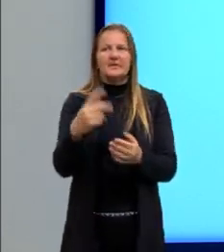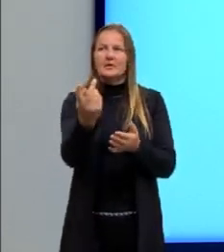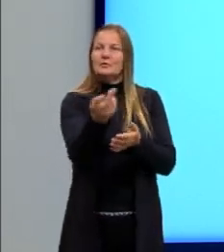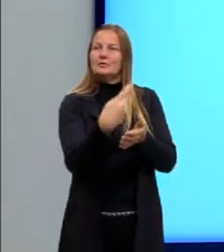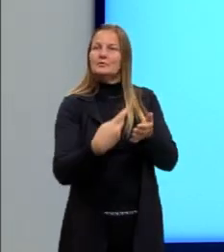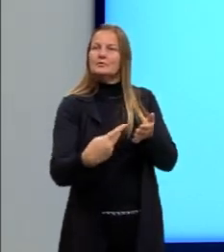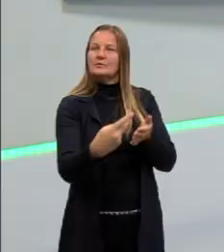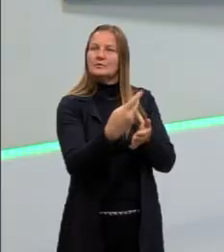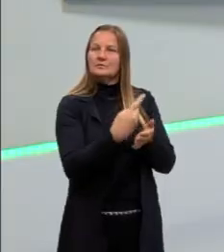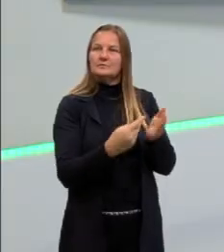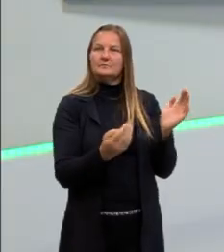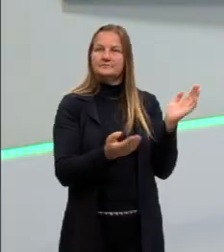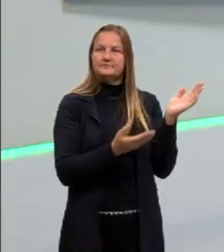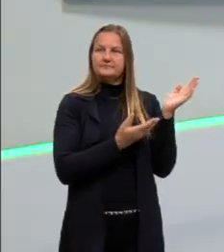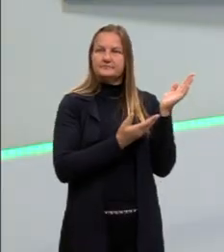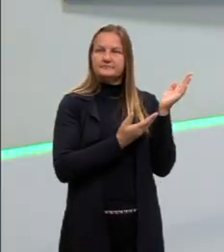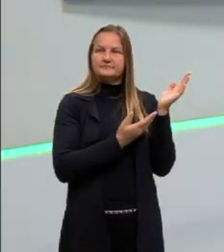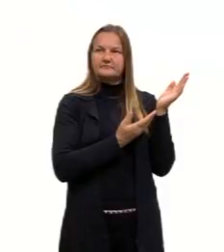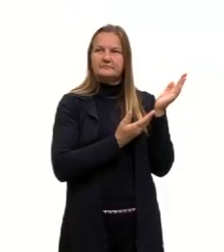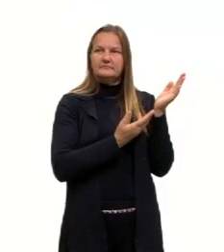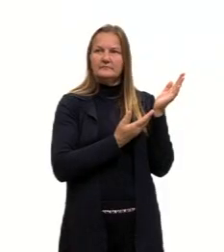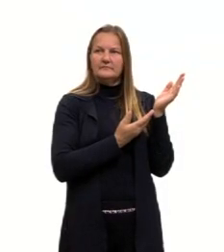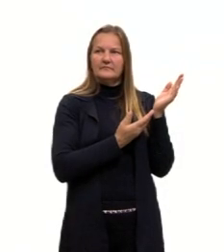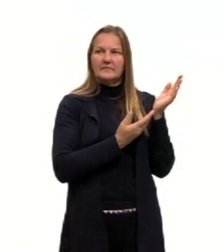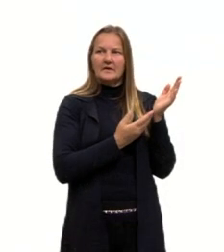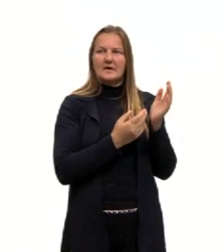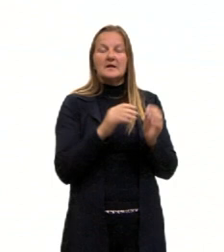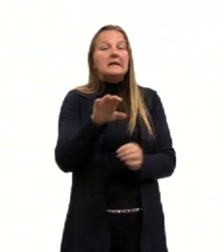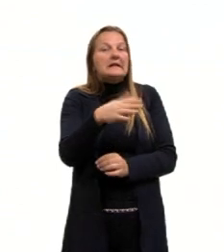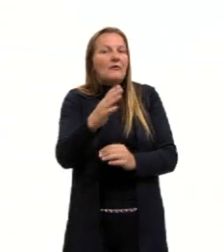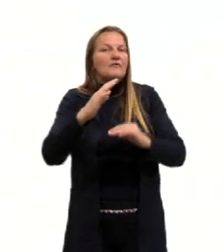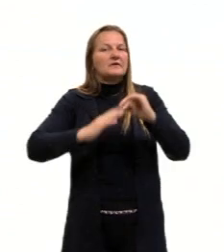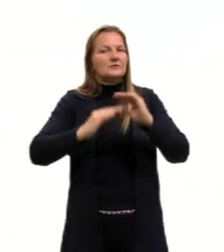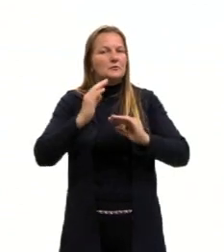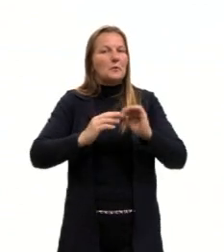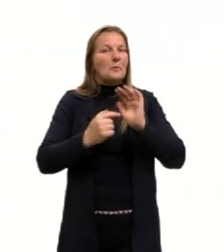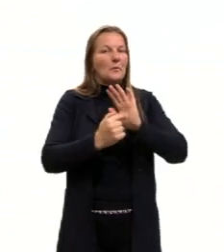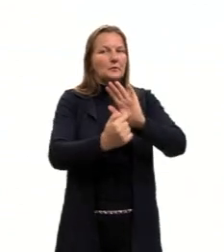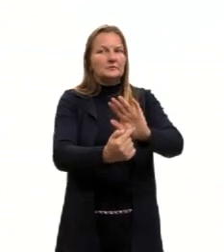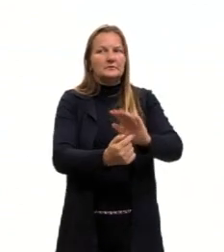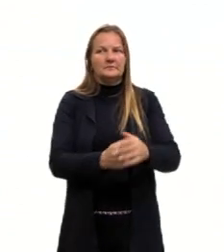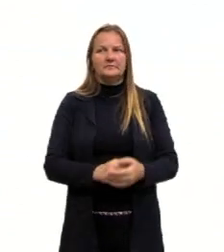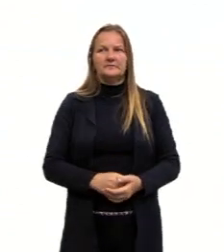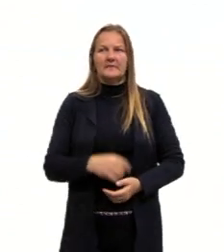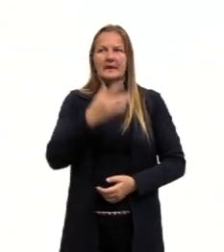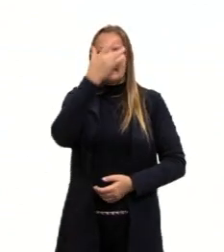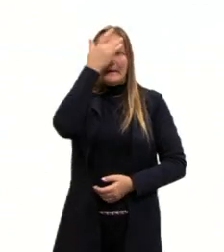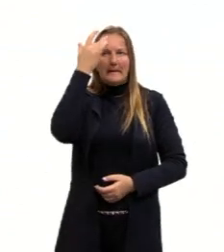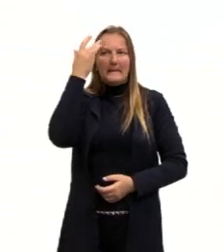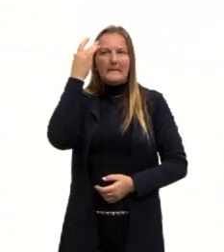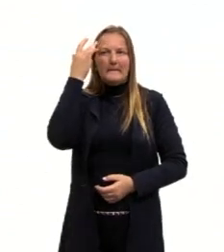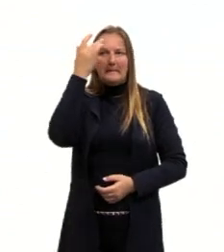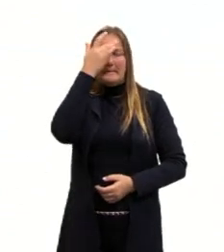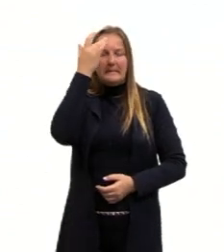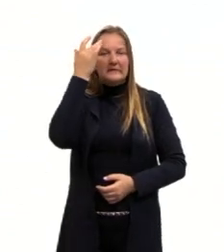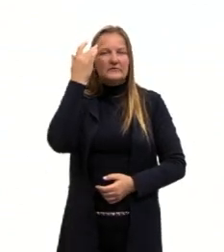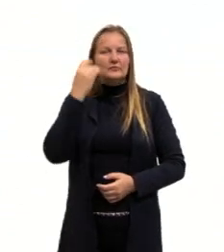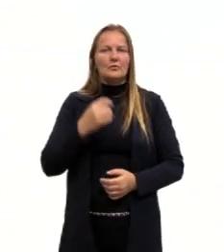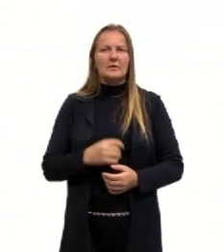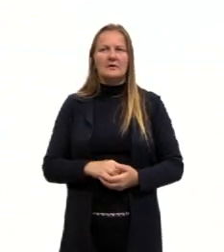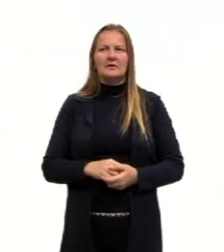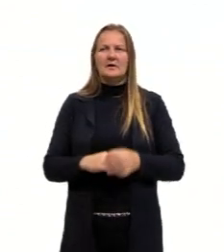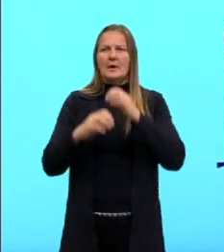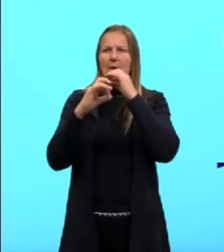o que seria uma possível aplicação. Então, a gente tem uma pessoa aqui tocando, um instrumento,